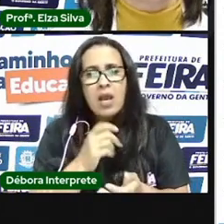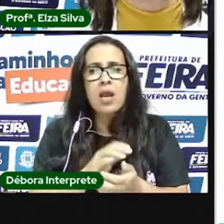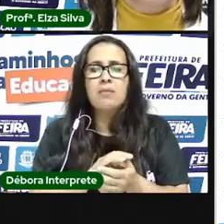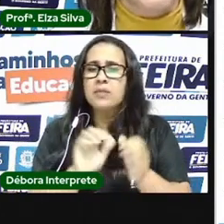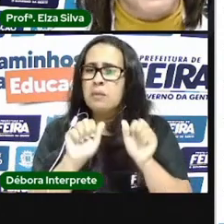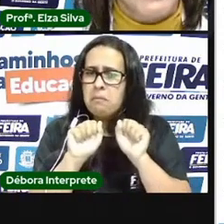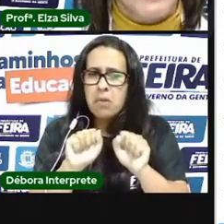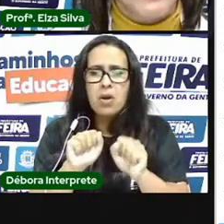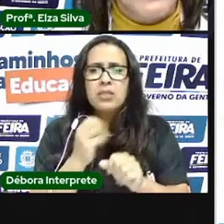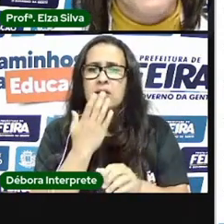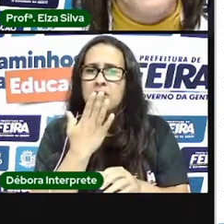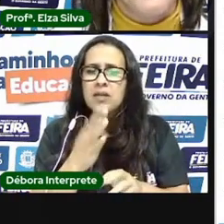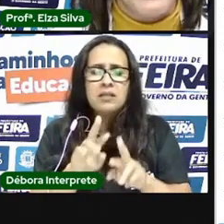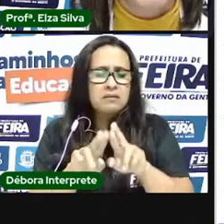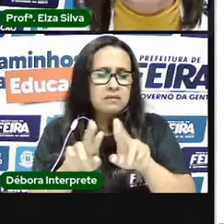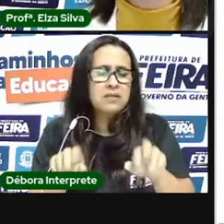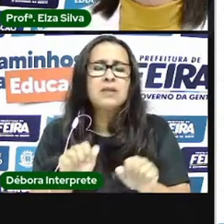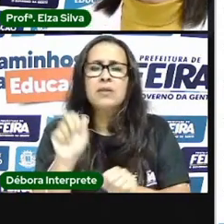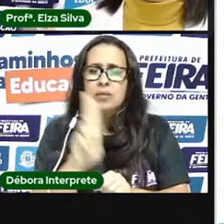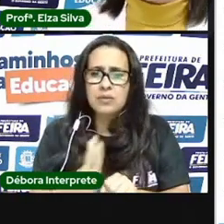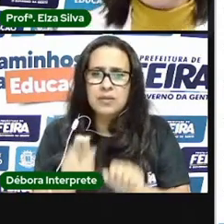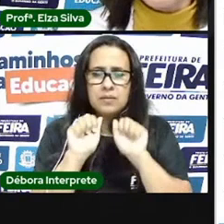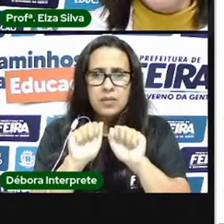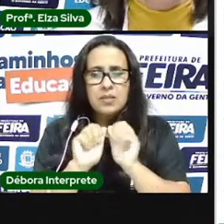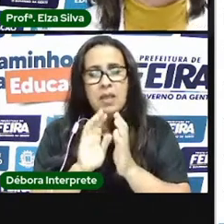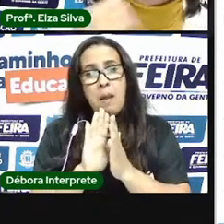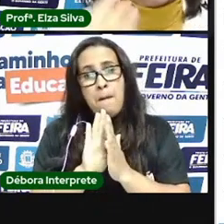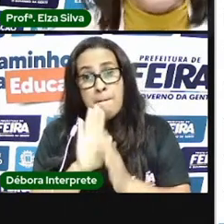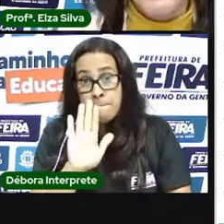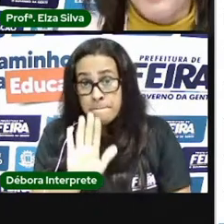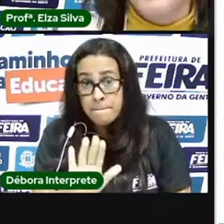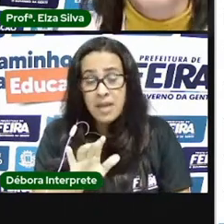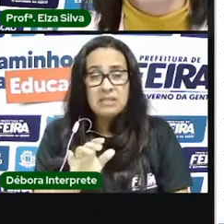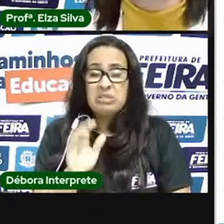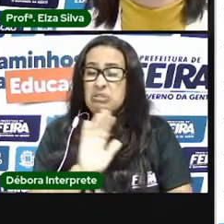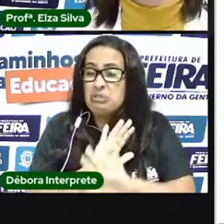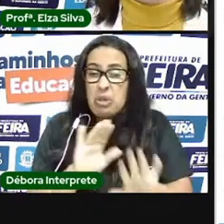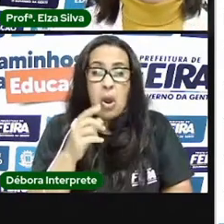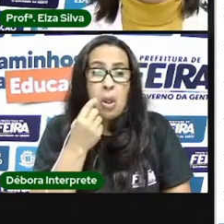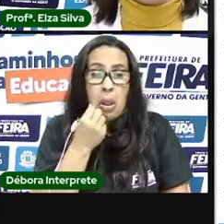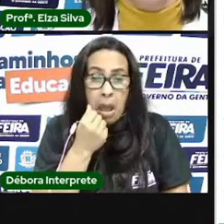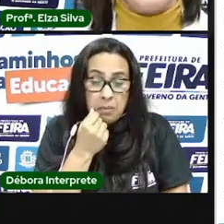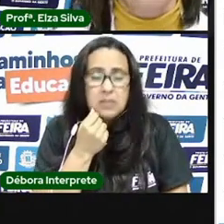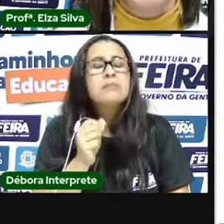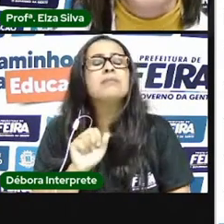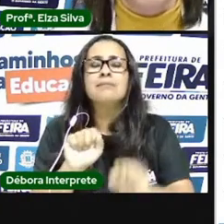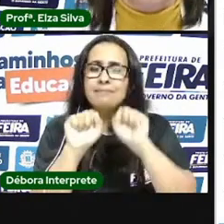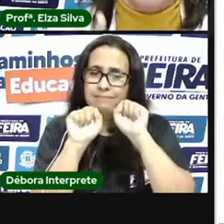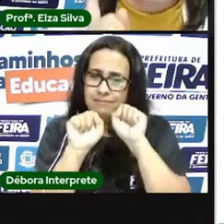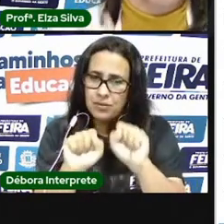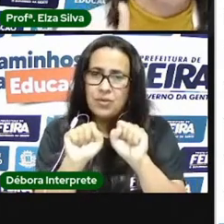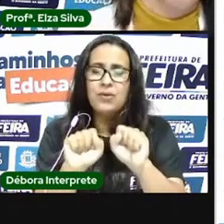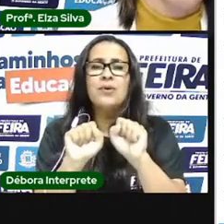de cera utilize-os se só tiver o lápis também tente produzir a sua obra de arte com o lápis